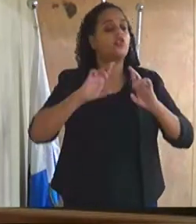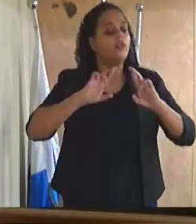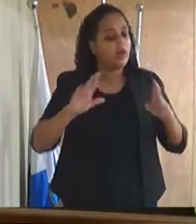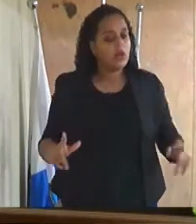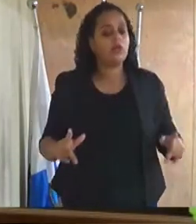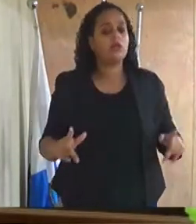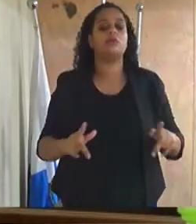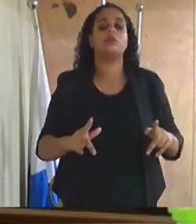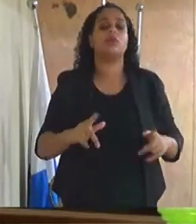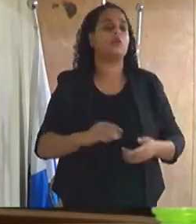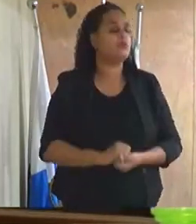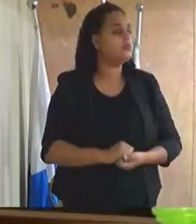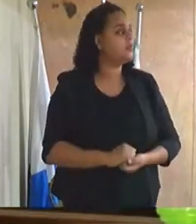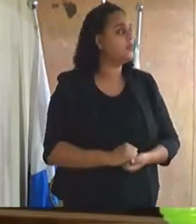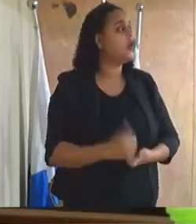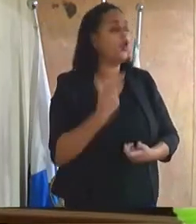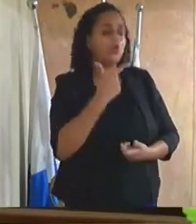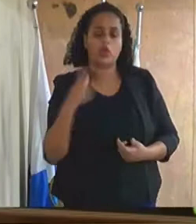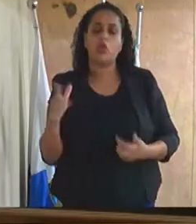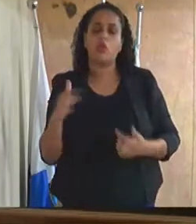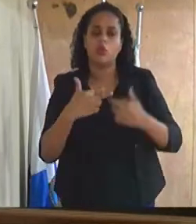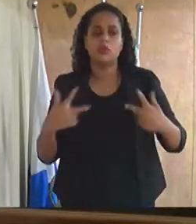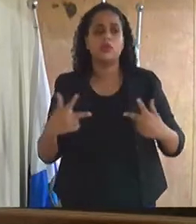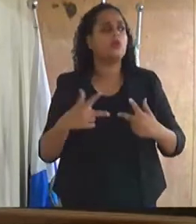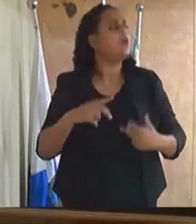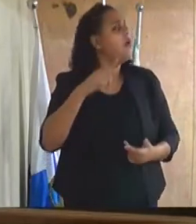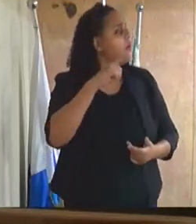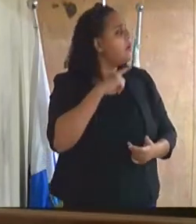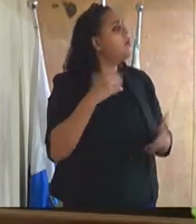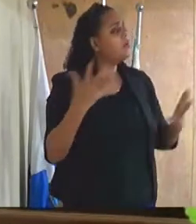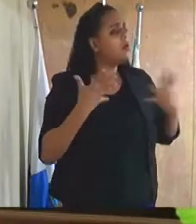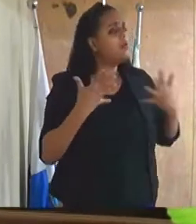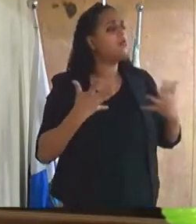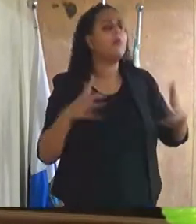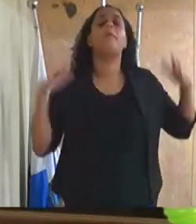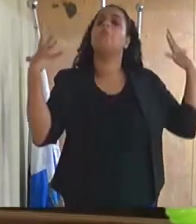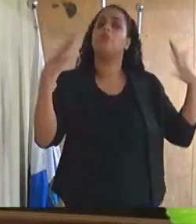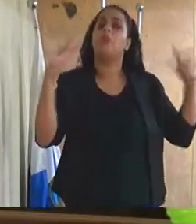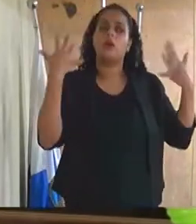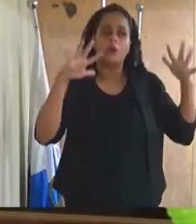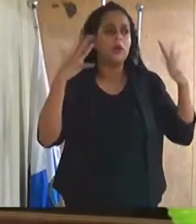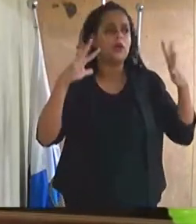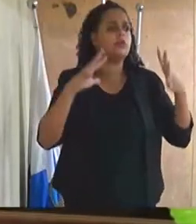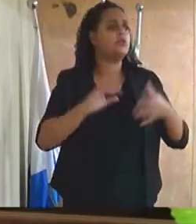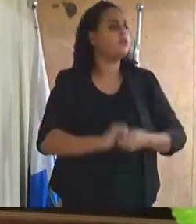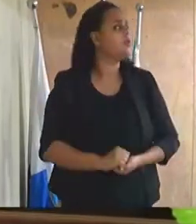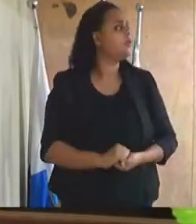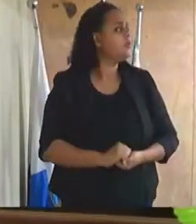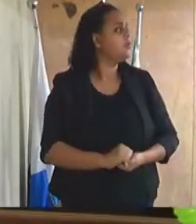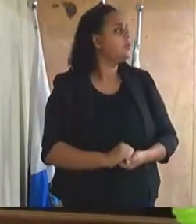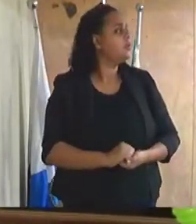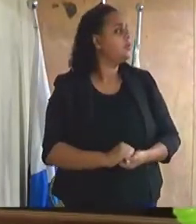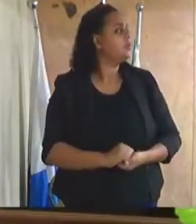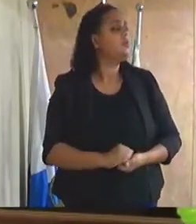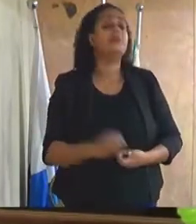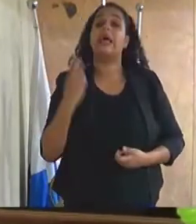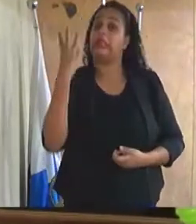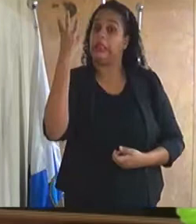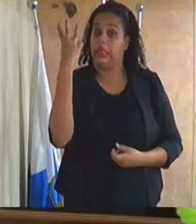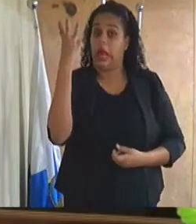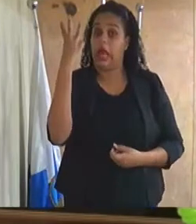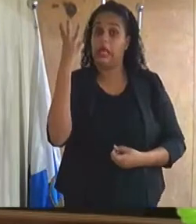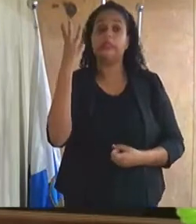pode contar. E outra coisa, eu também queria parabenizar a Vossa Excelência, porque Vossa Excelência, em três anos,